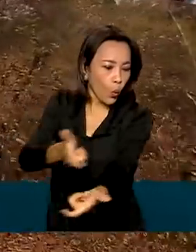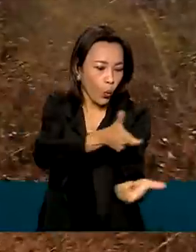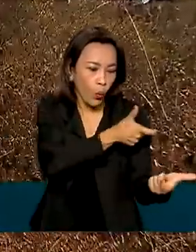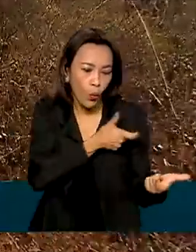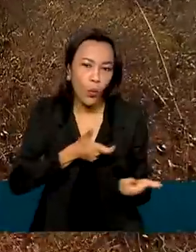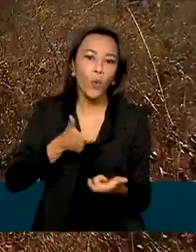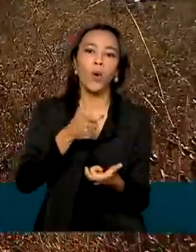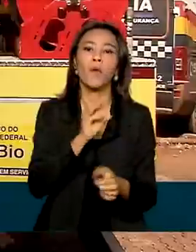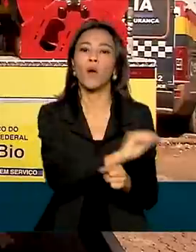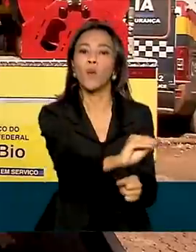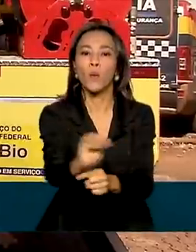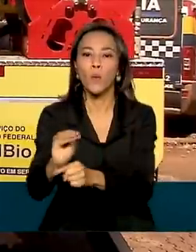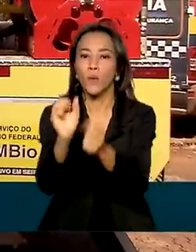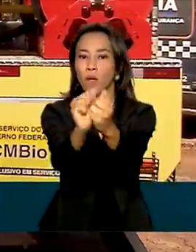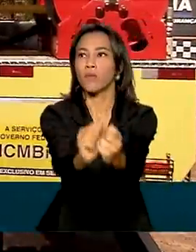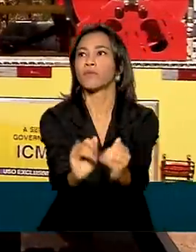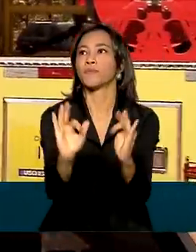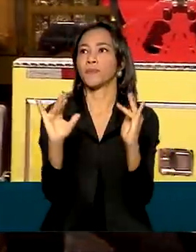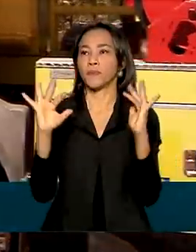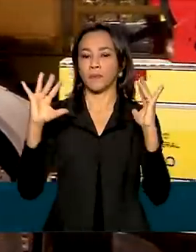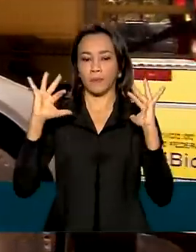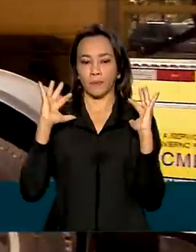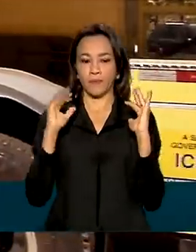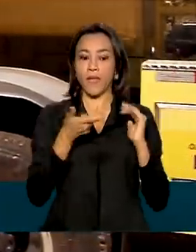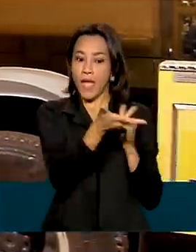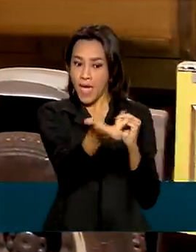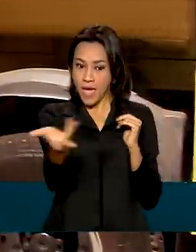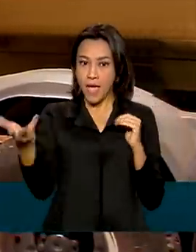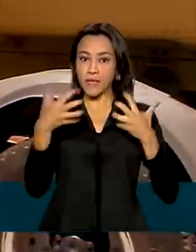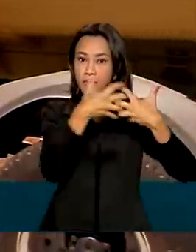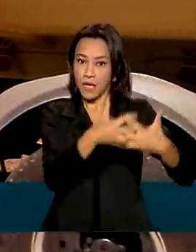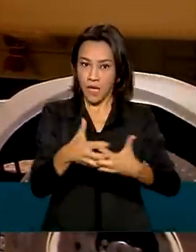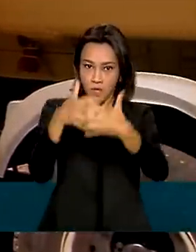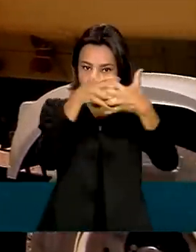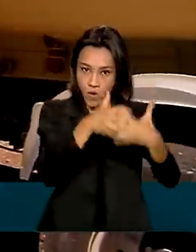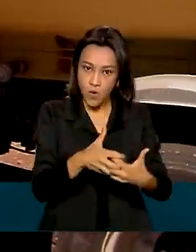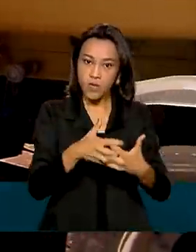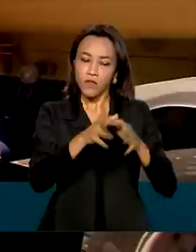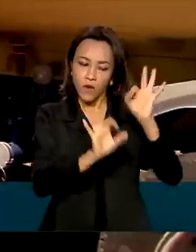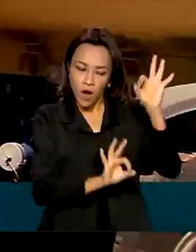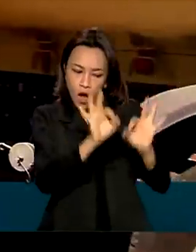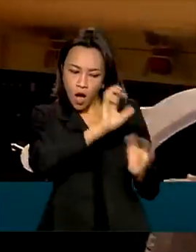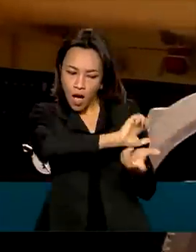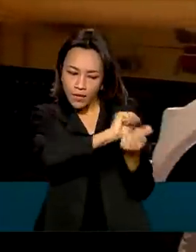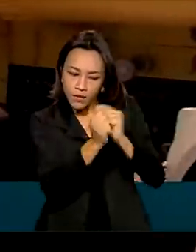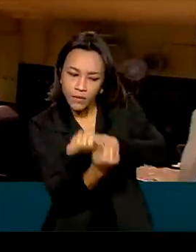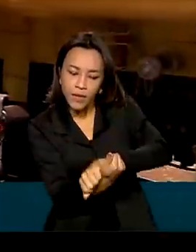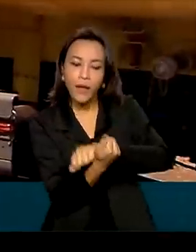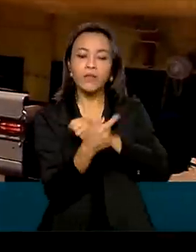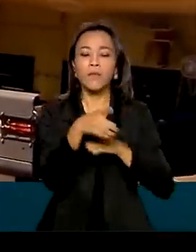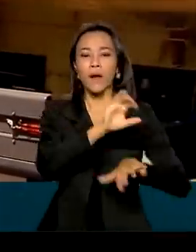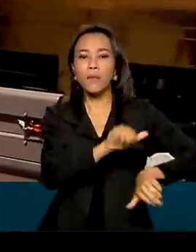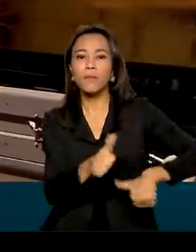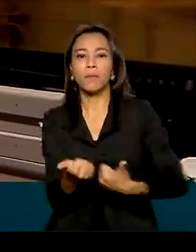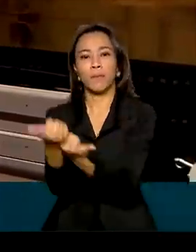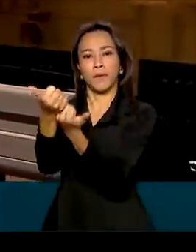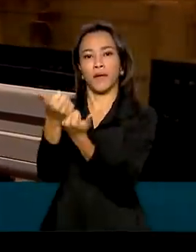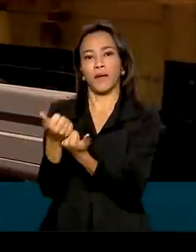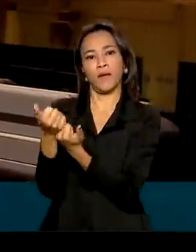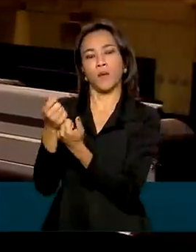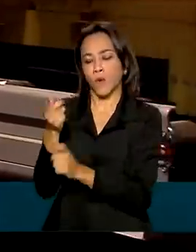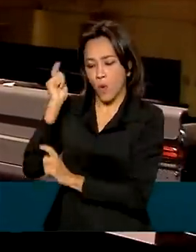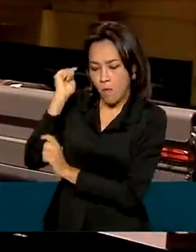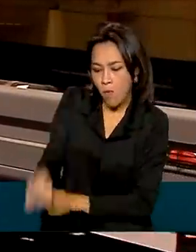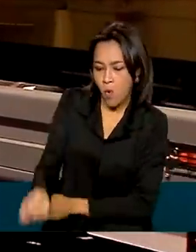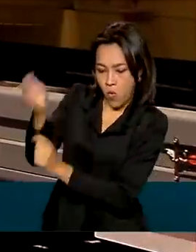conservação. Esses caminhões foram projetados especialmente para atender as necessidades dos brigadistas nas operações